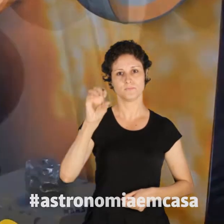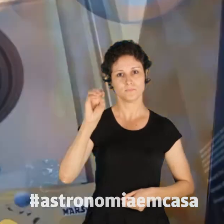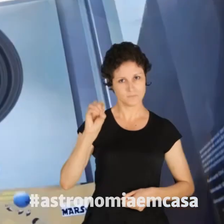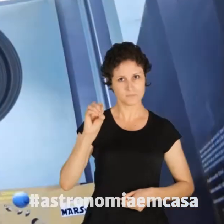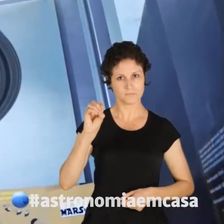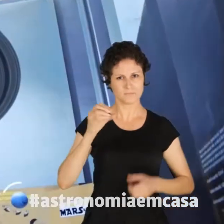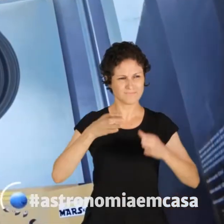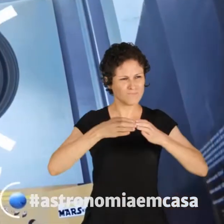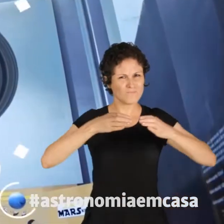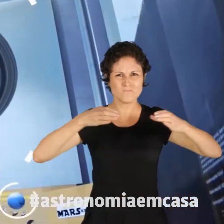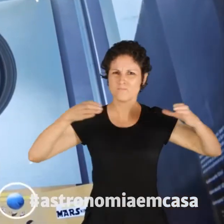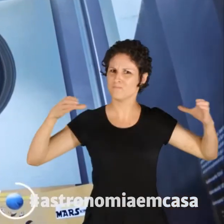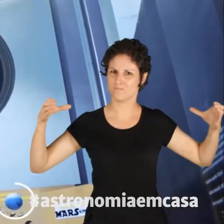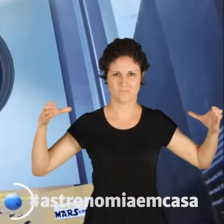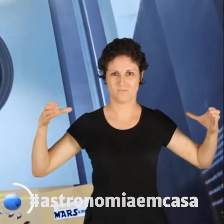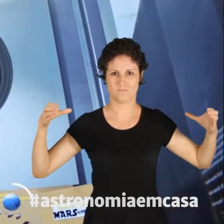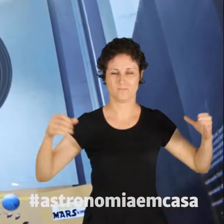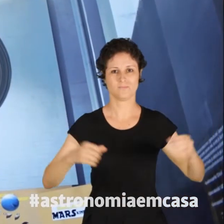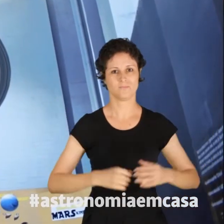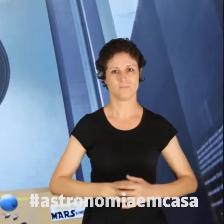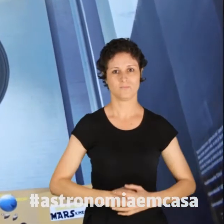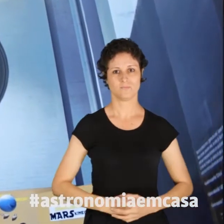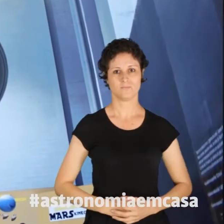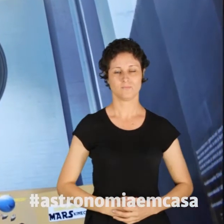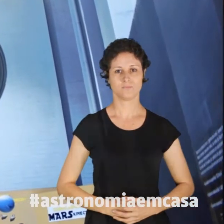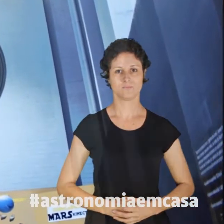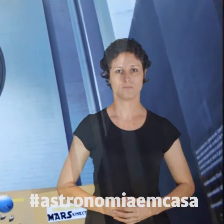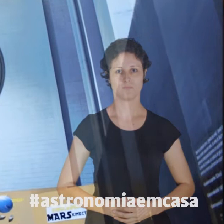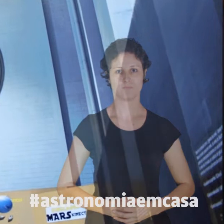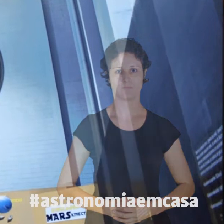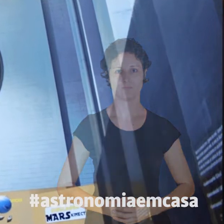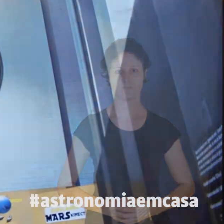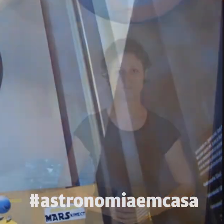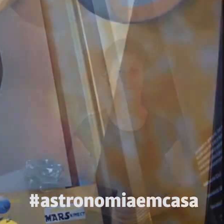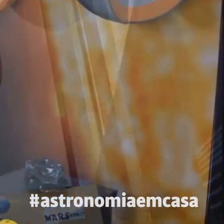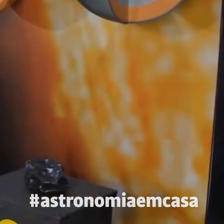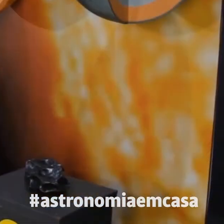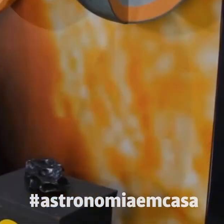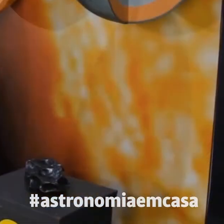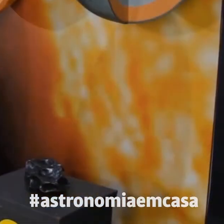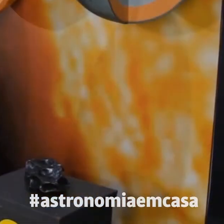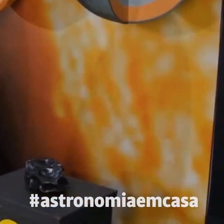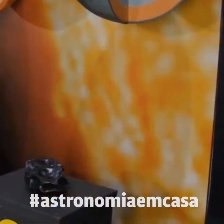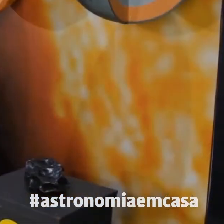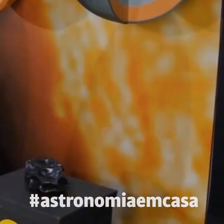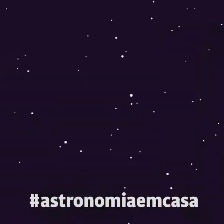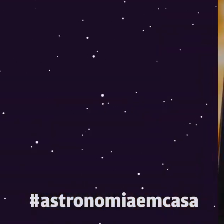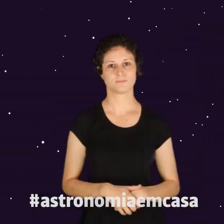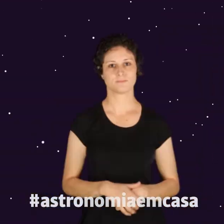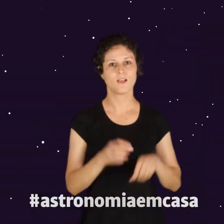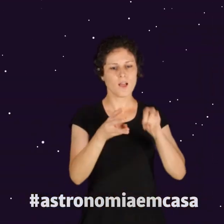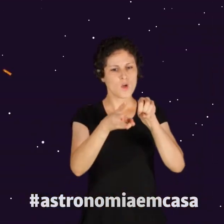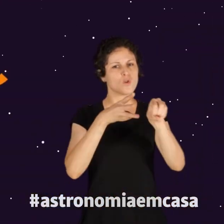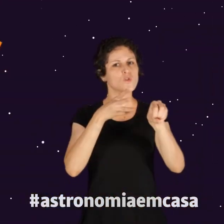gigantescos e formados por gases. São os planetas gasosos. Saturno, conhecido como planetas jovianos.